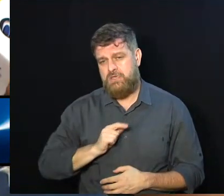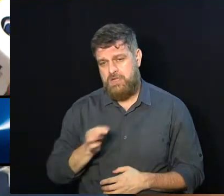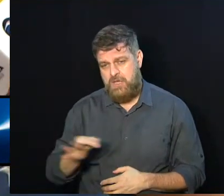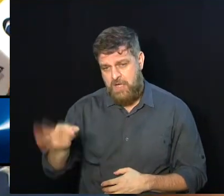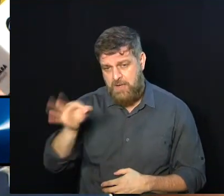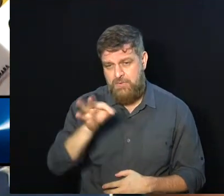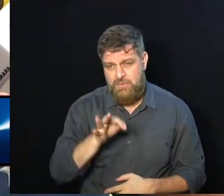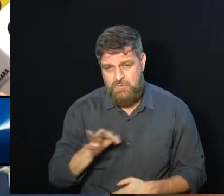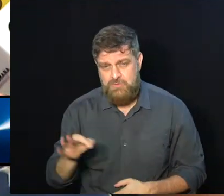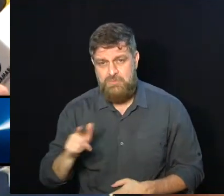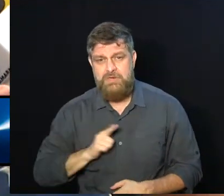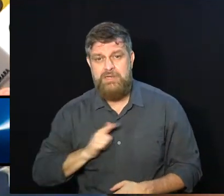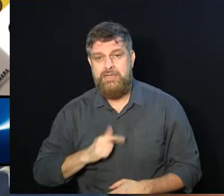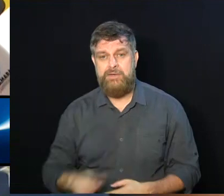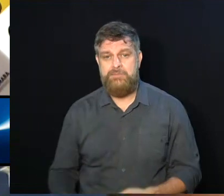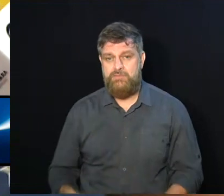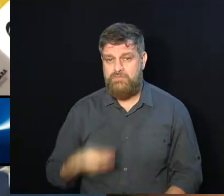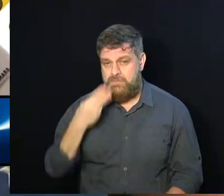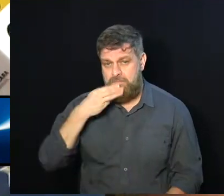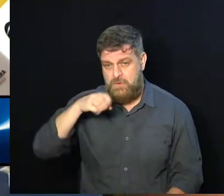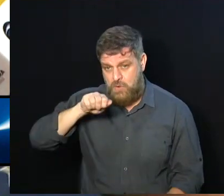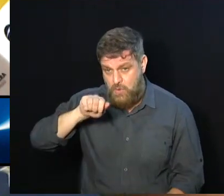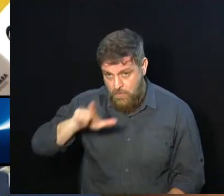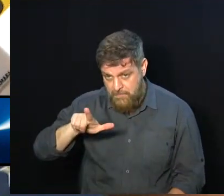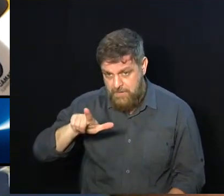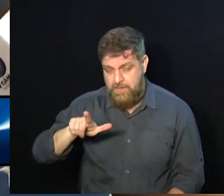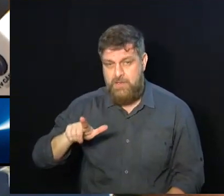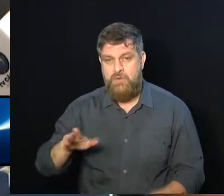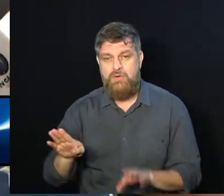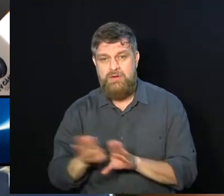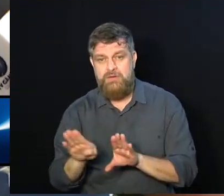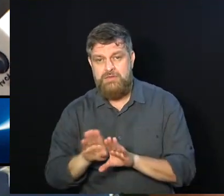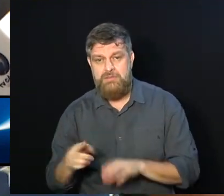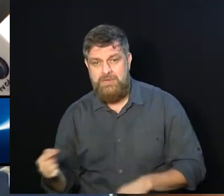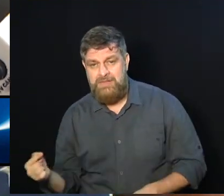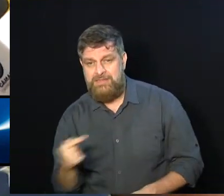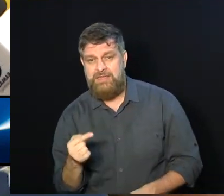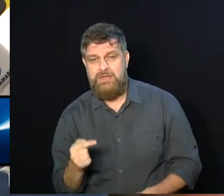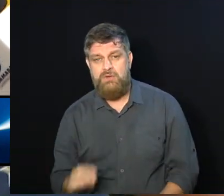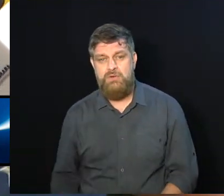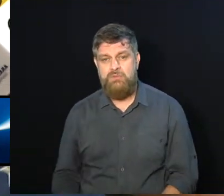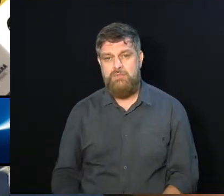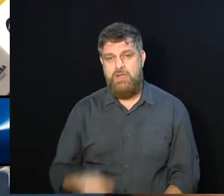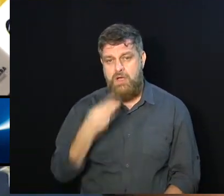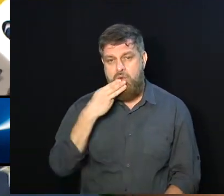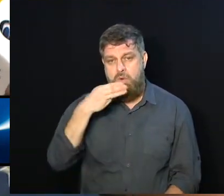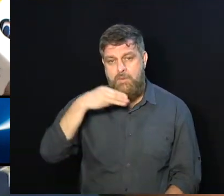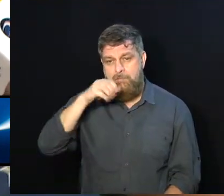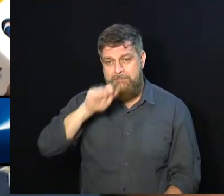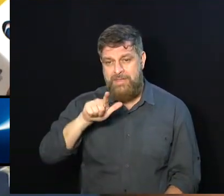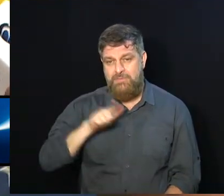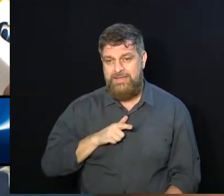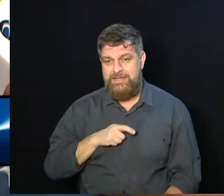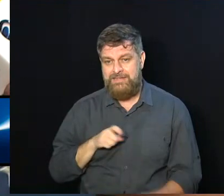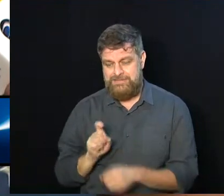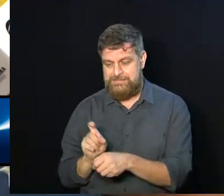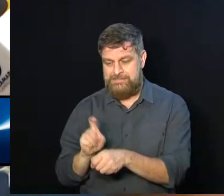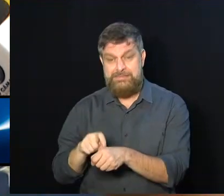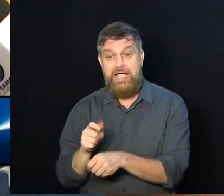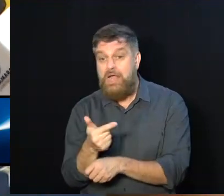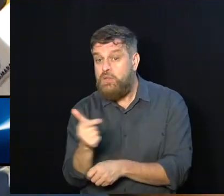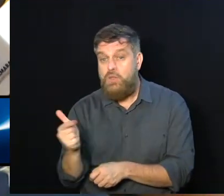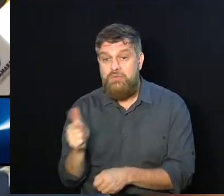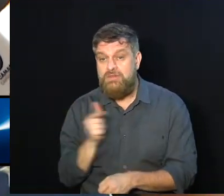o mel produzido por abelhas com ferrão, e tem a meliponicultura, que é o mel produzido por abelhas sem ferrão, que são abelhas